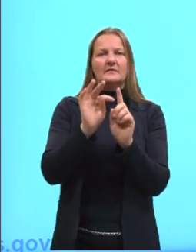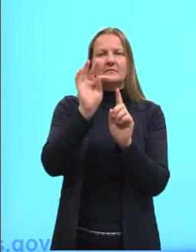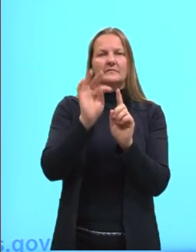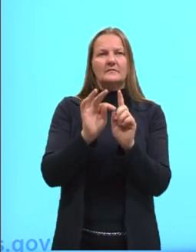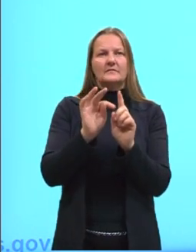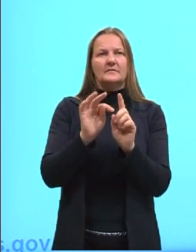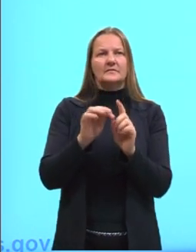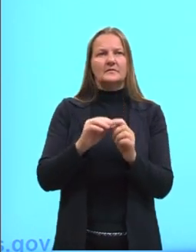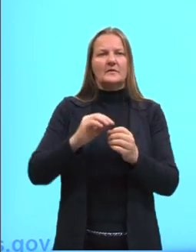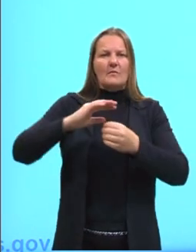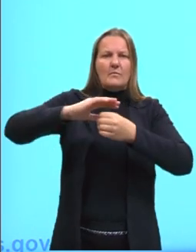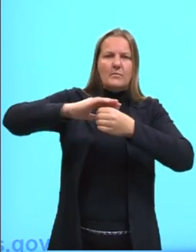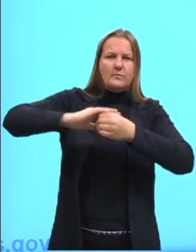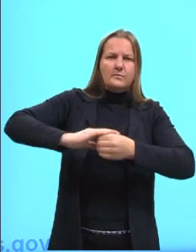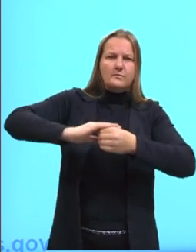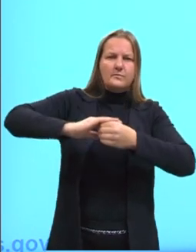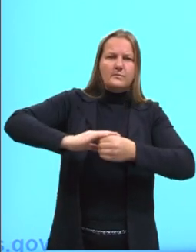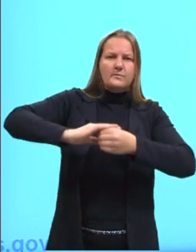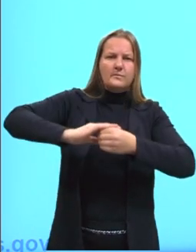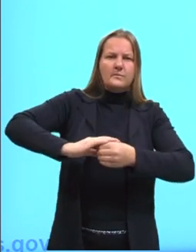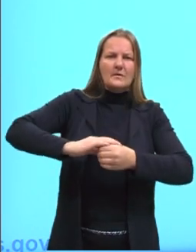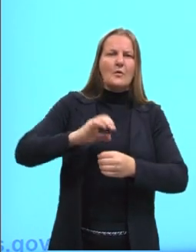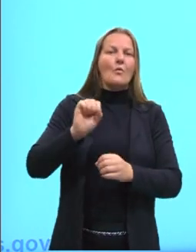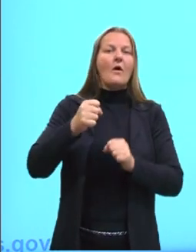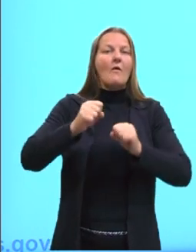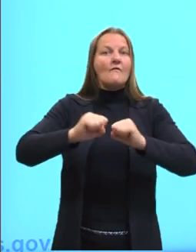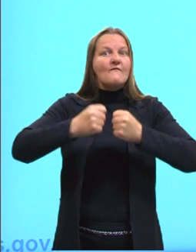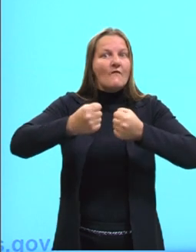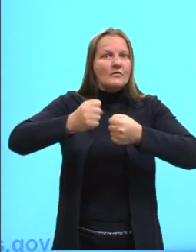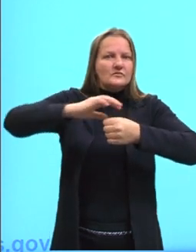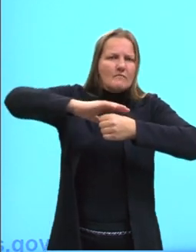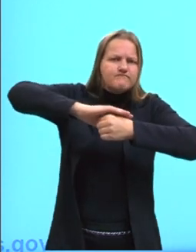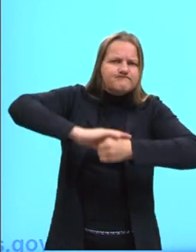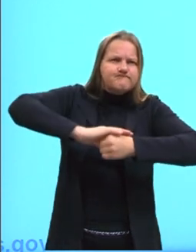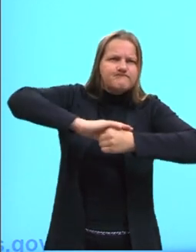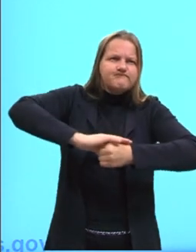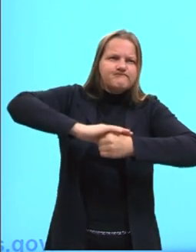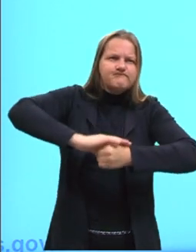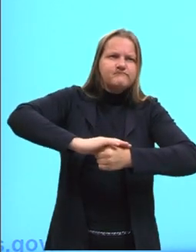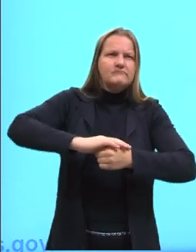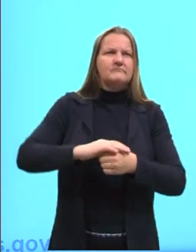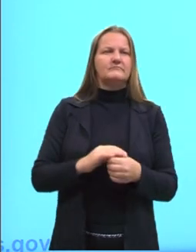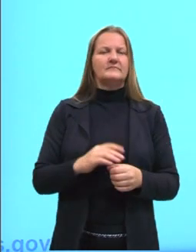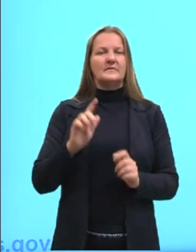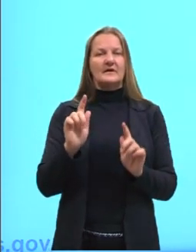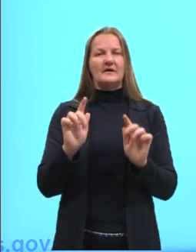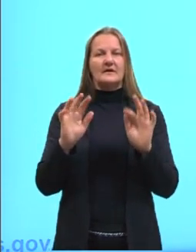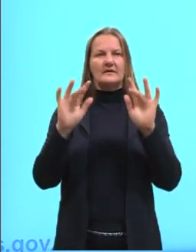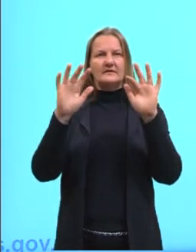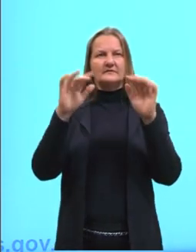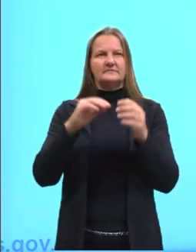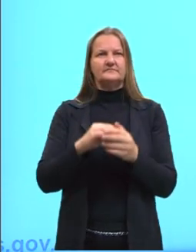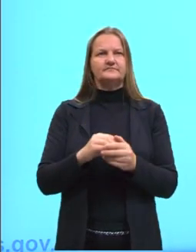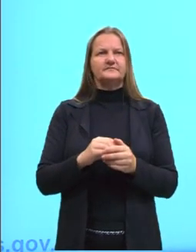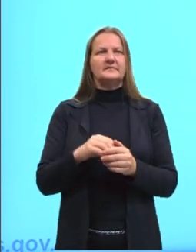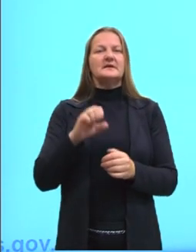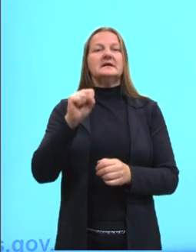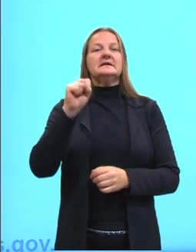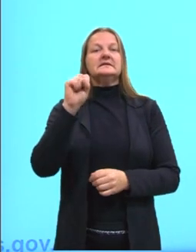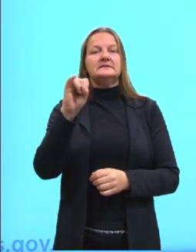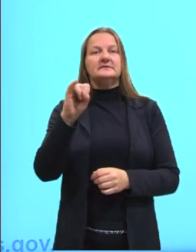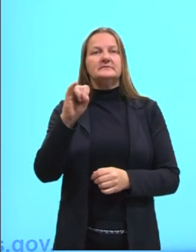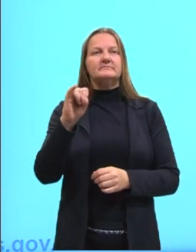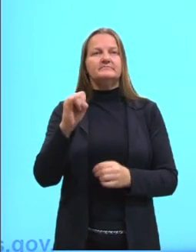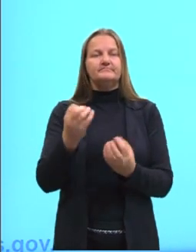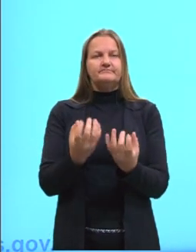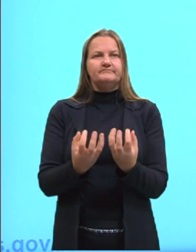aqui seria a pressão. Que é a força que está sendo exercida em cima desse gás. Se eu, então, coloco